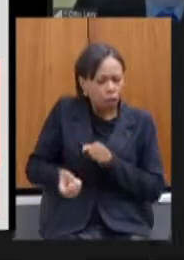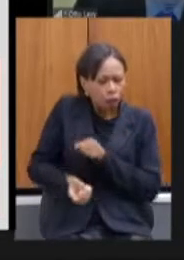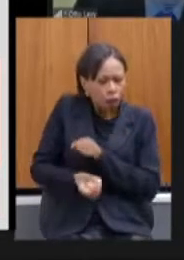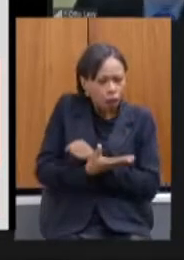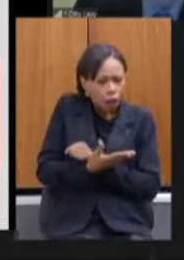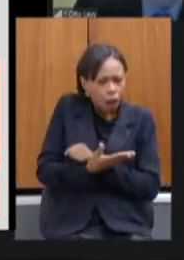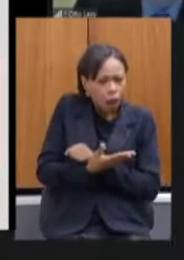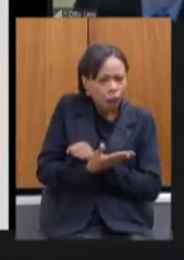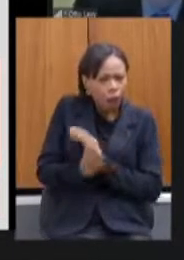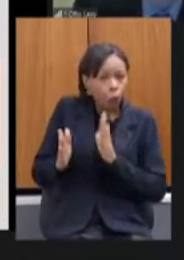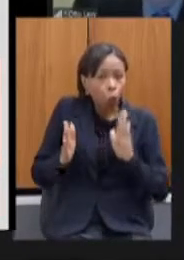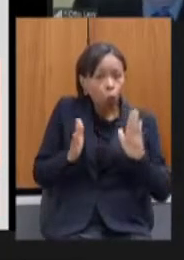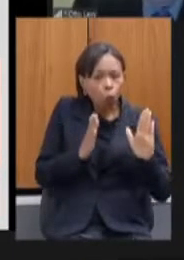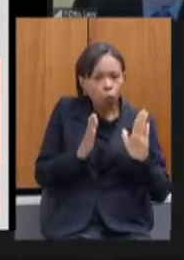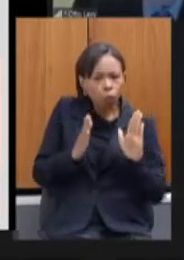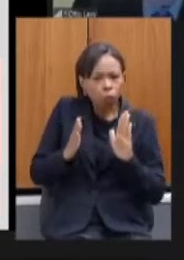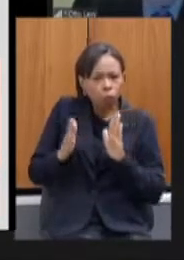preços